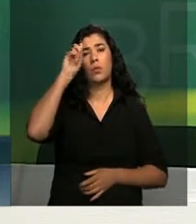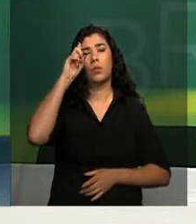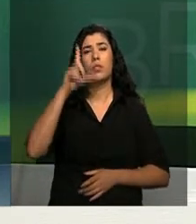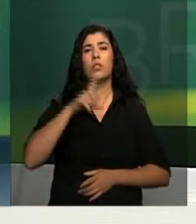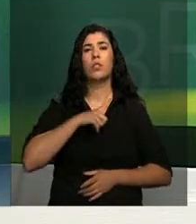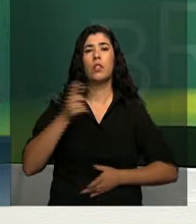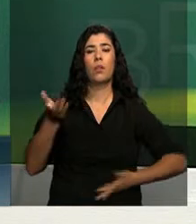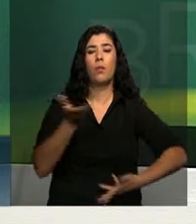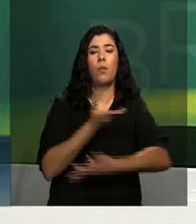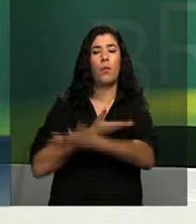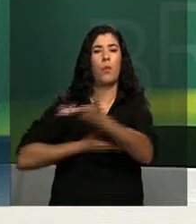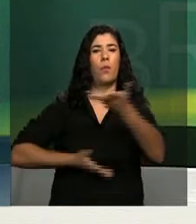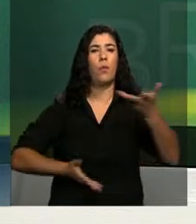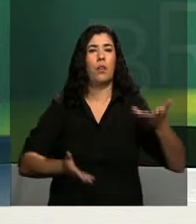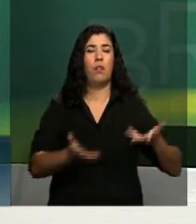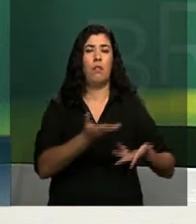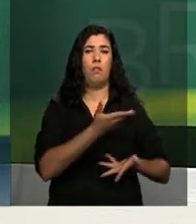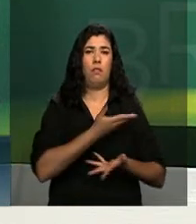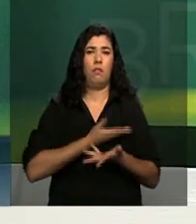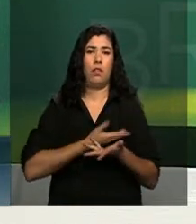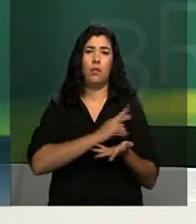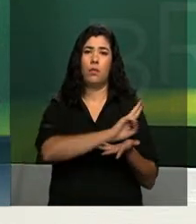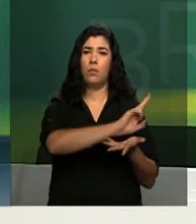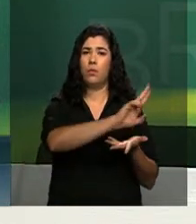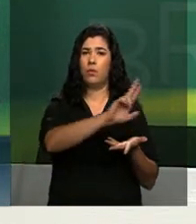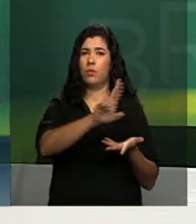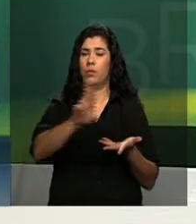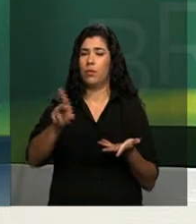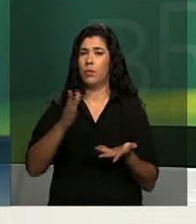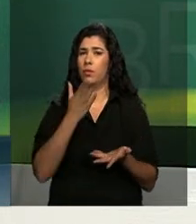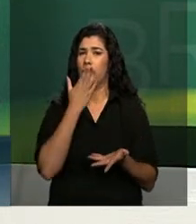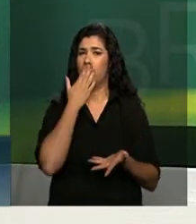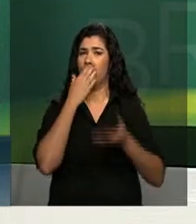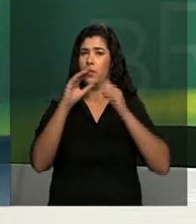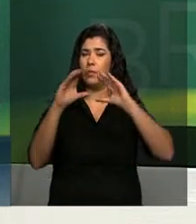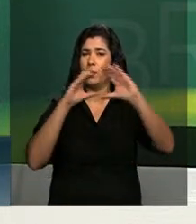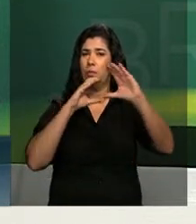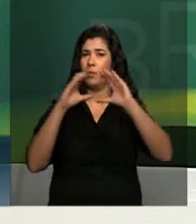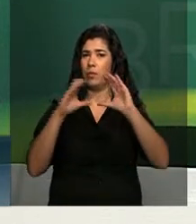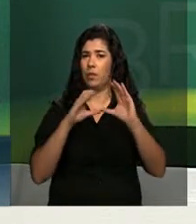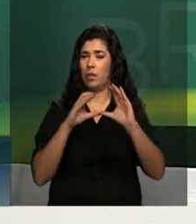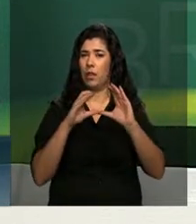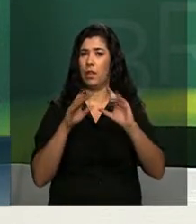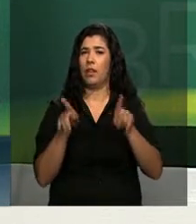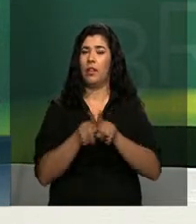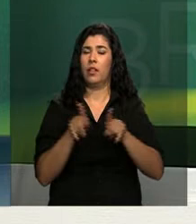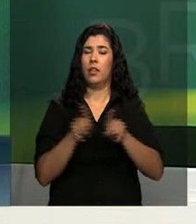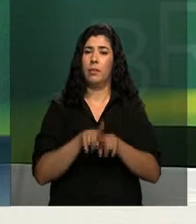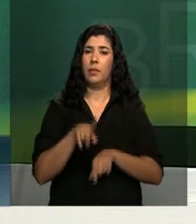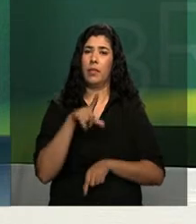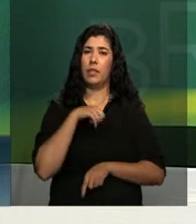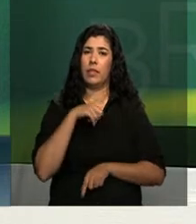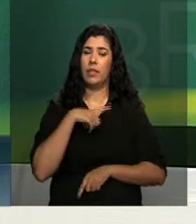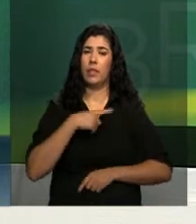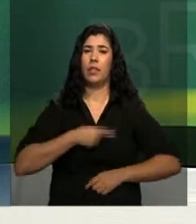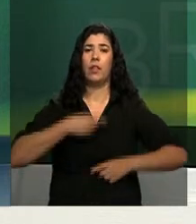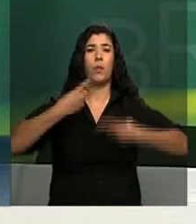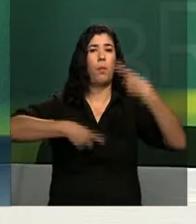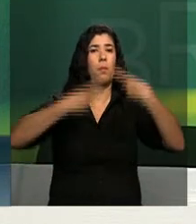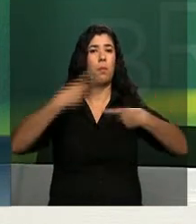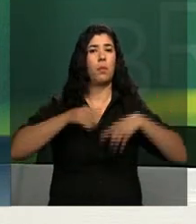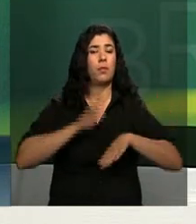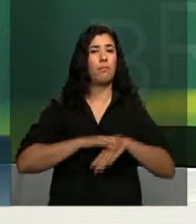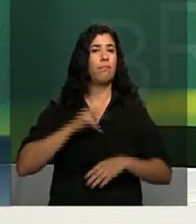por essa relação com os veículos e passa também, evidentemente, por nós termos uma política mais